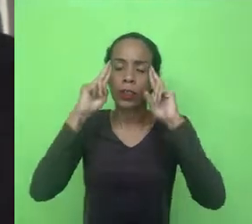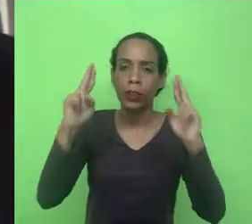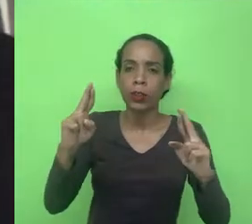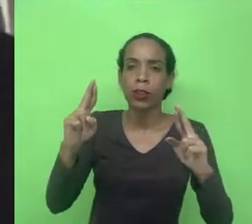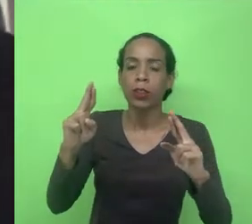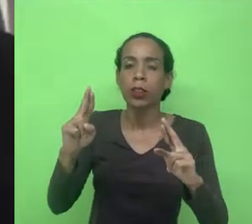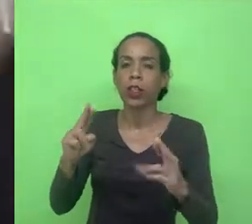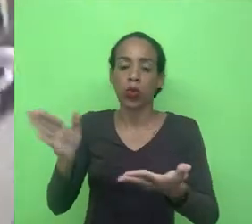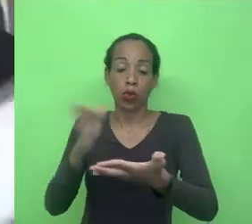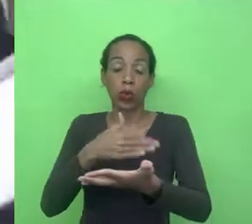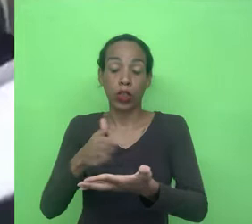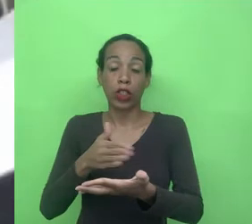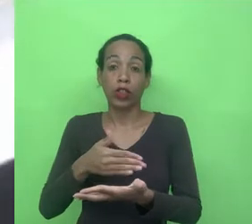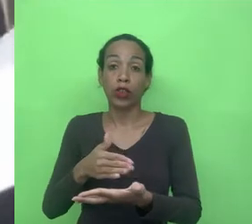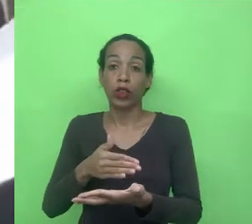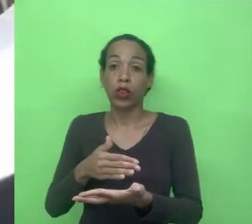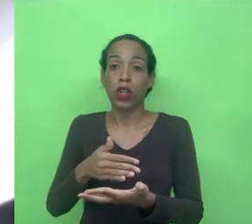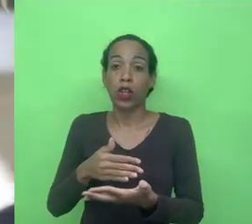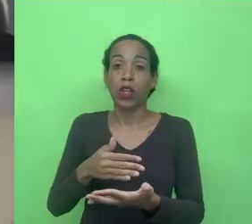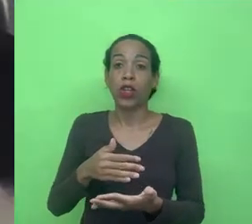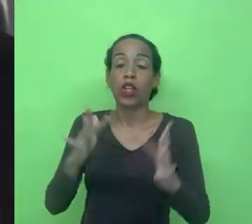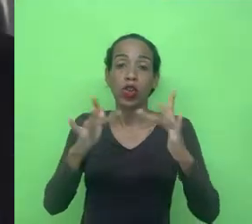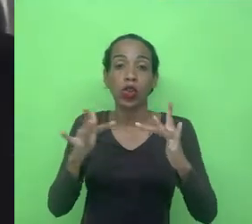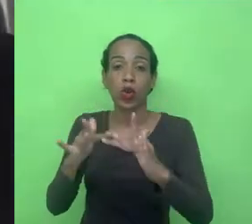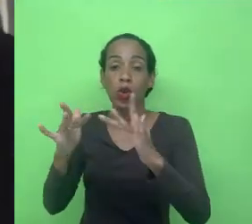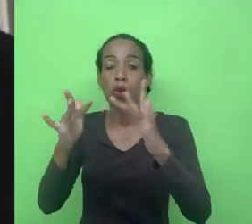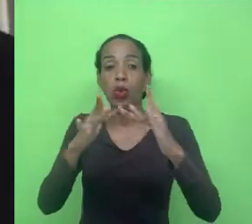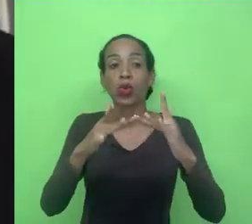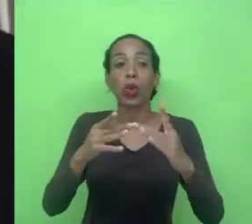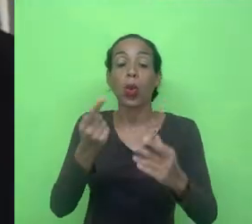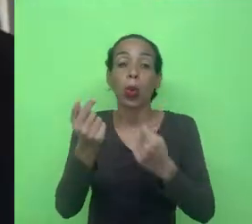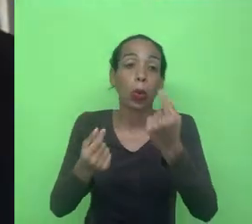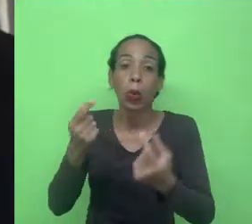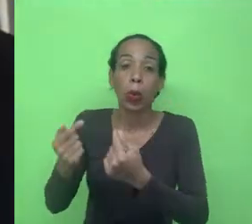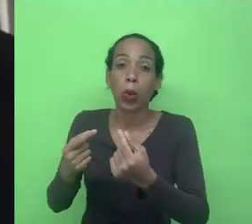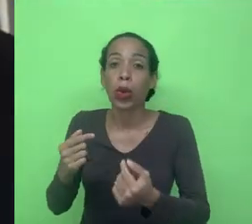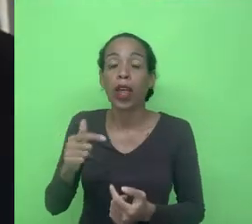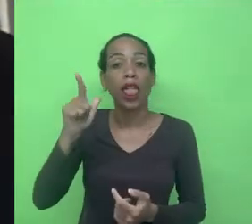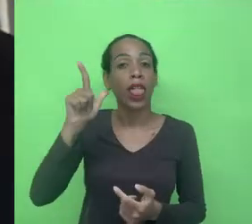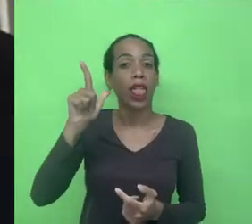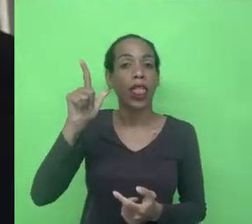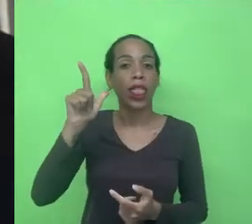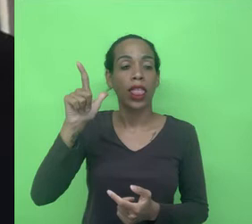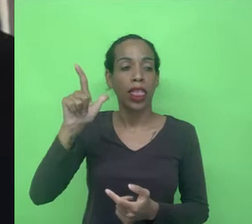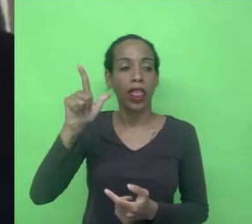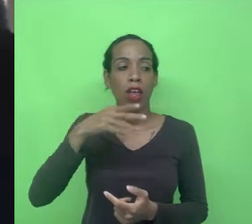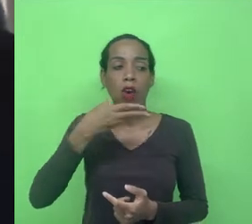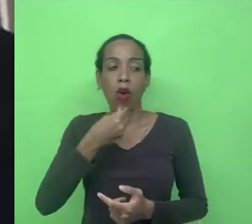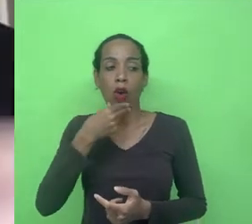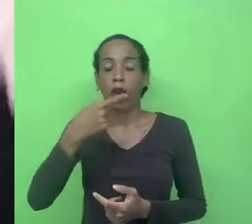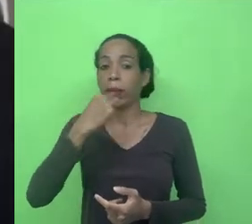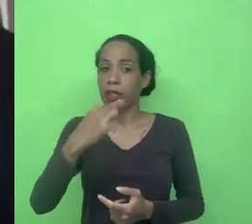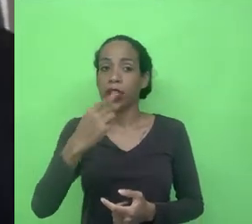esse livro aqui, The Costs of Connection, os custos da conexão de Nick Caldry e Ulisses Merrias, que são